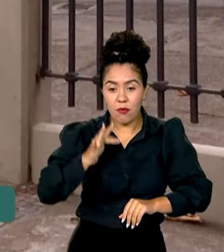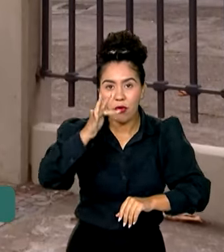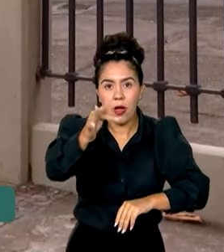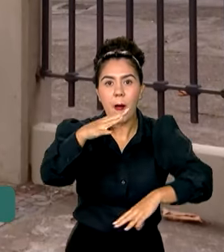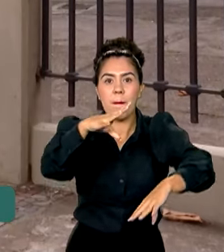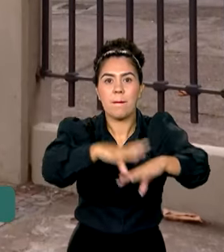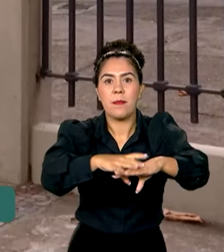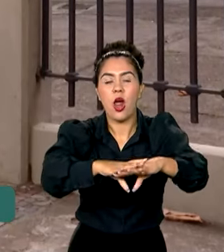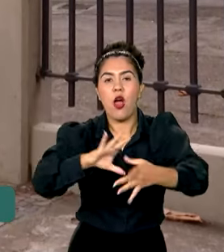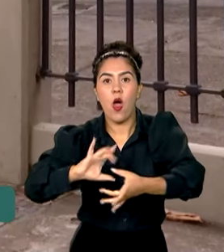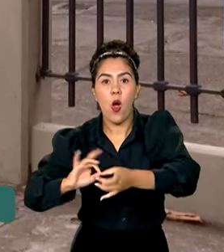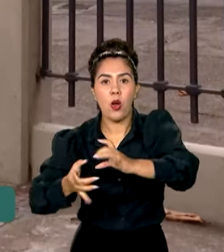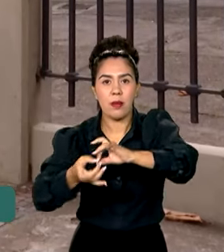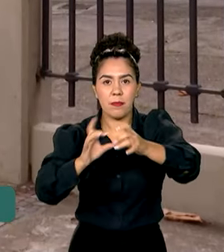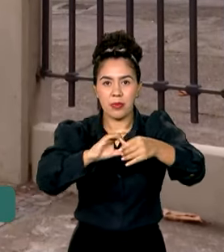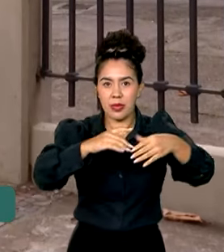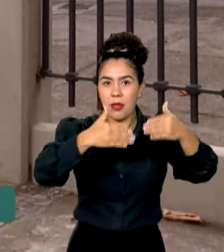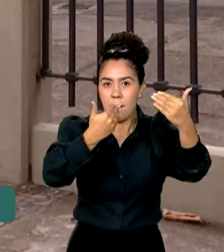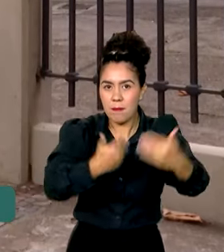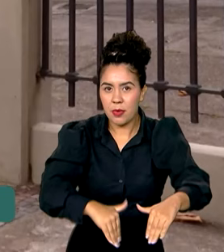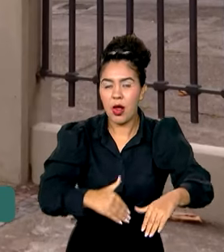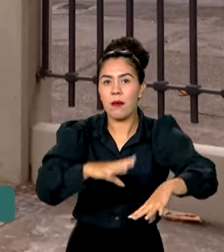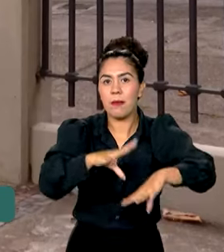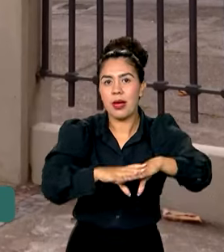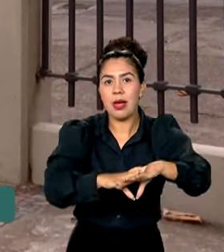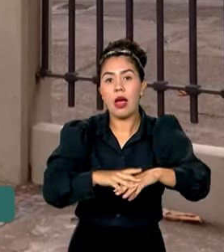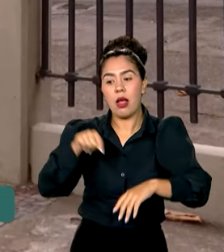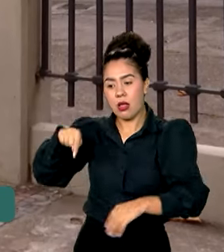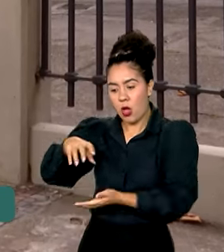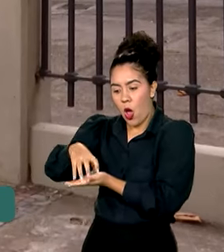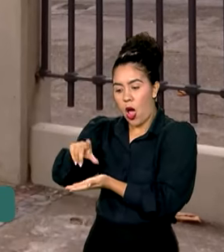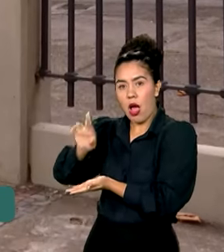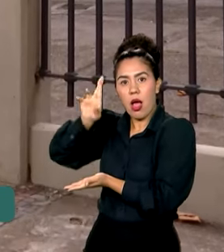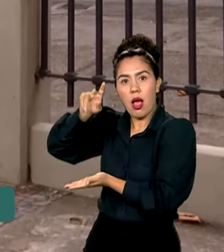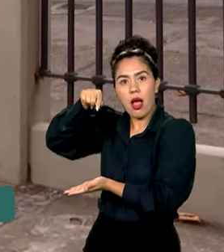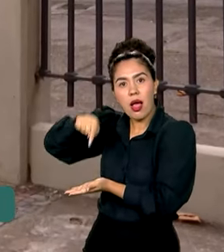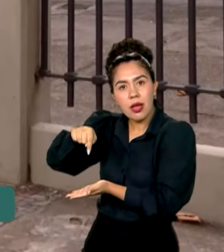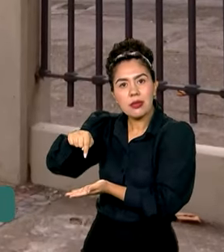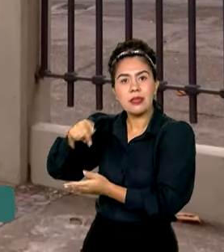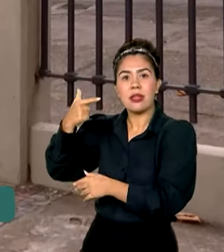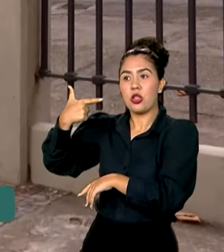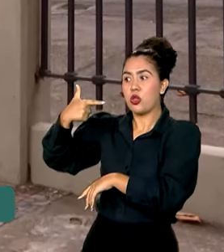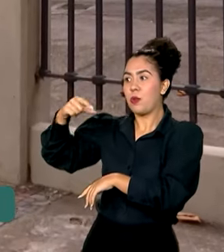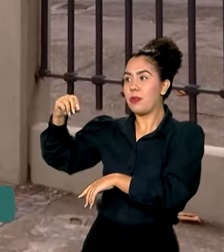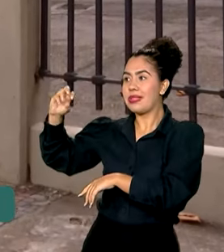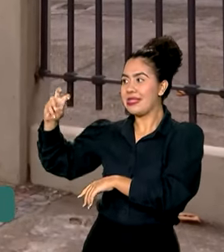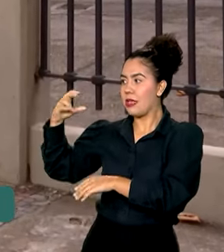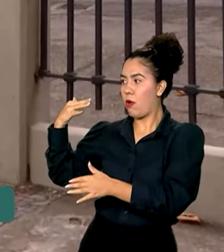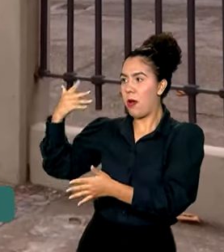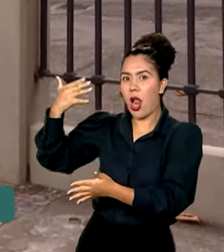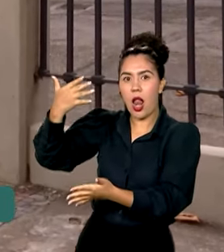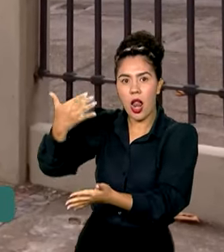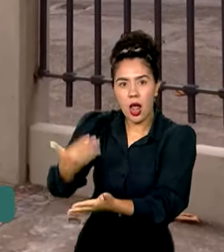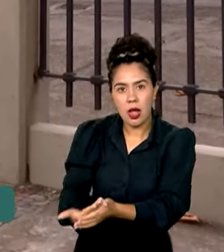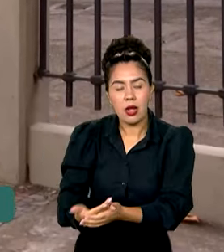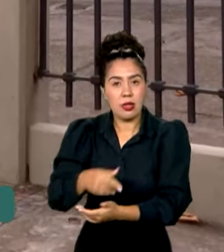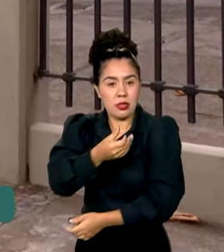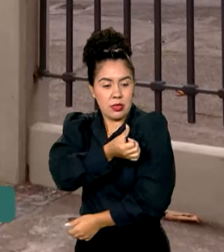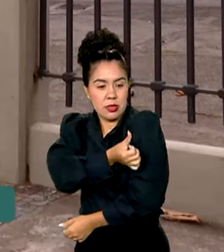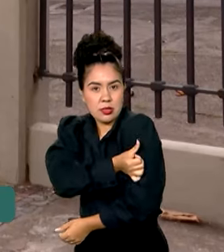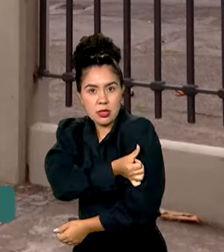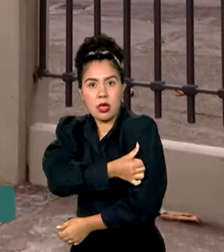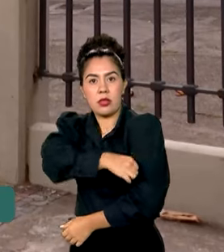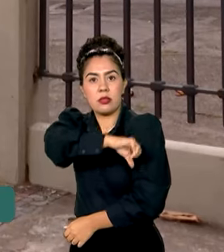de Matemática, que é realizada pelo INPA desde 2005, entre os estudantes do sexto ano do ensino